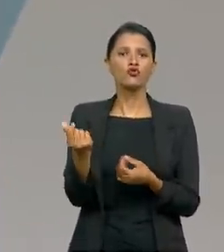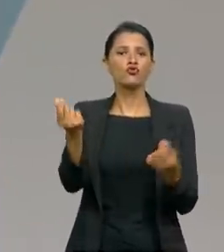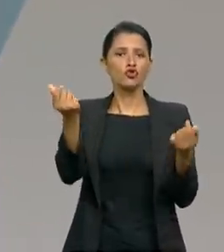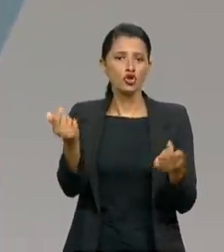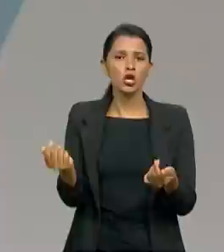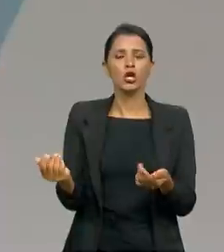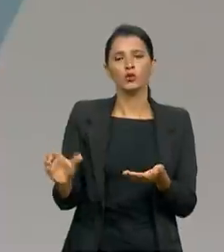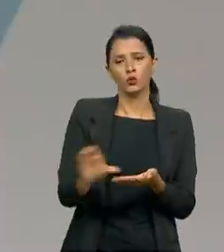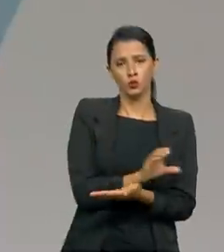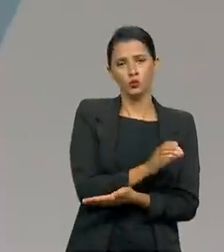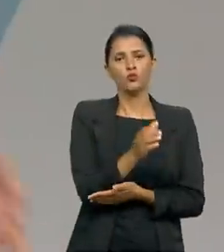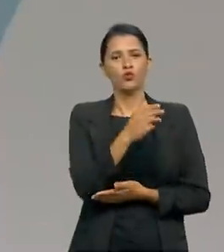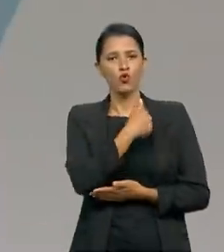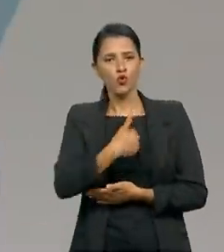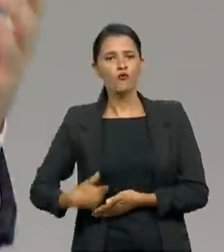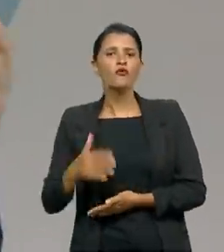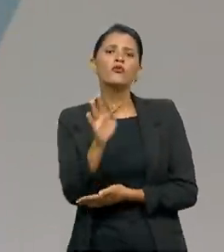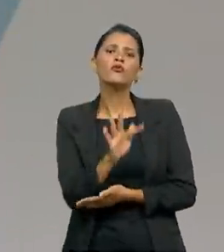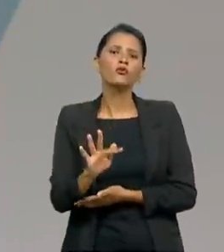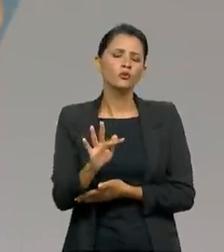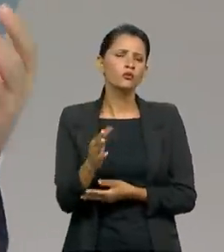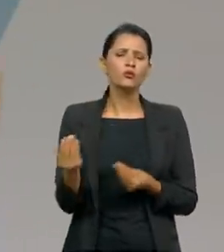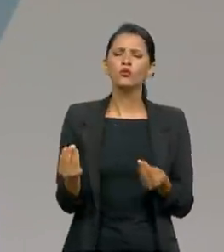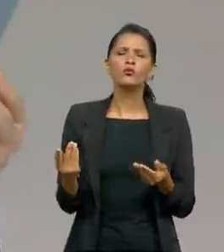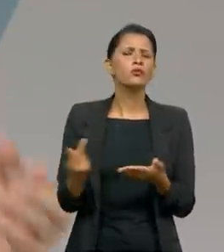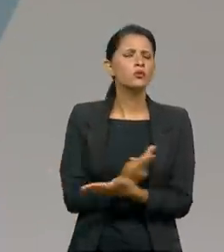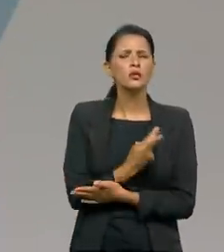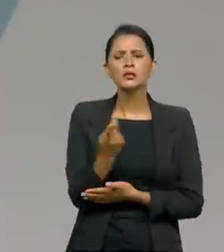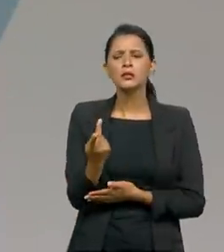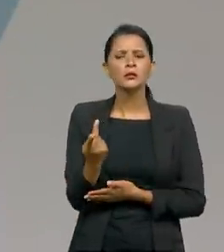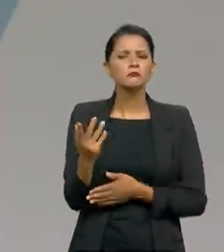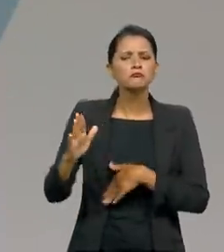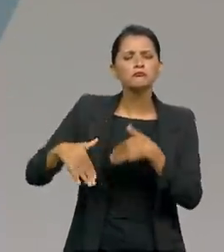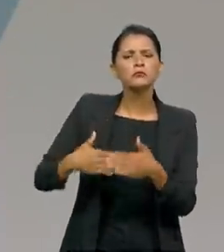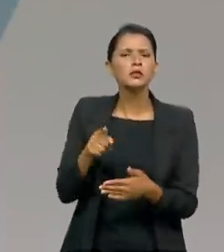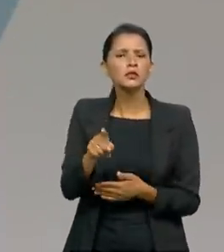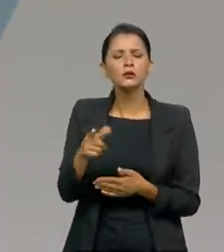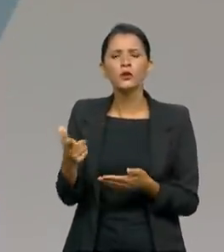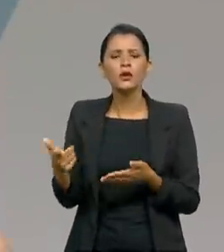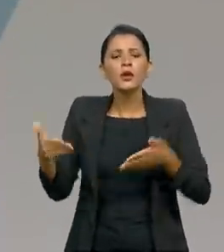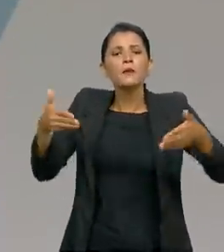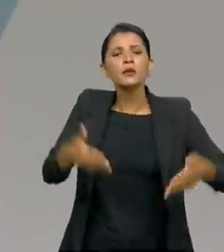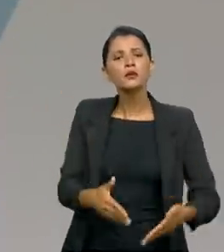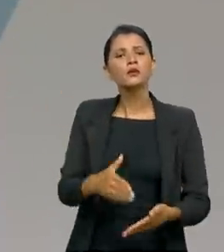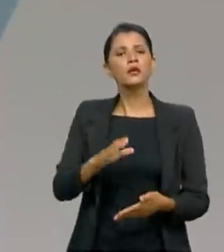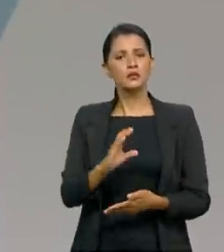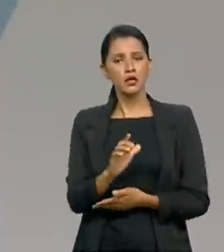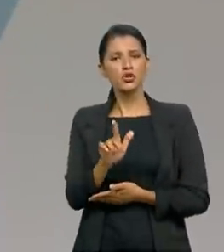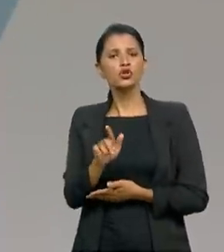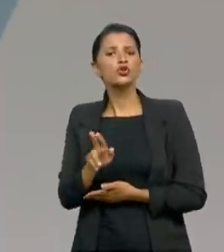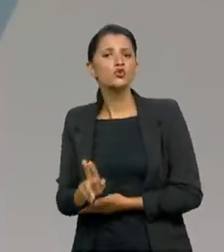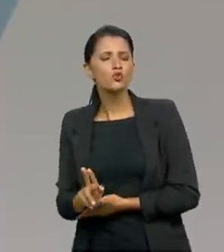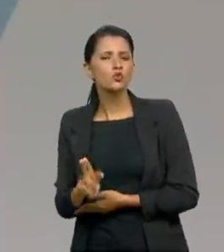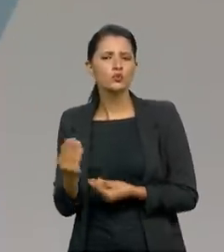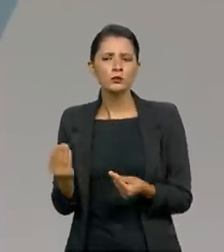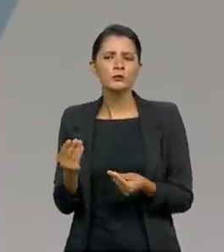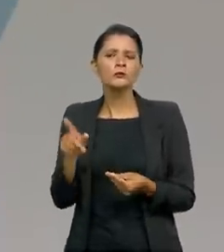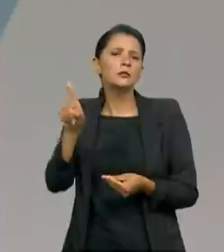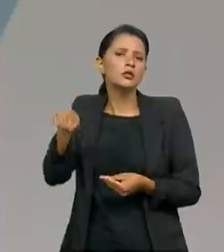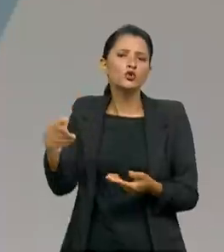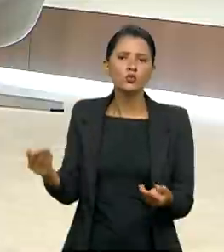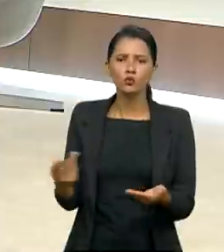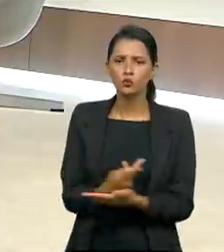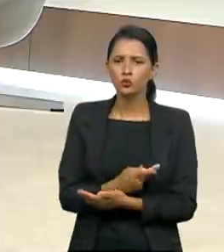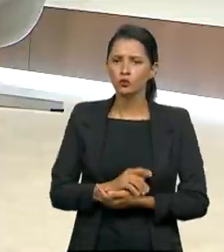ao governo federal. Como é que está esse processo e a participação da CGU nessa questão,